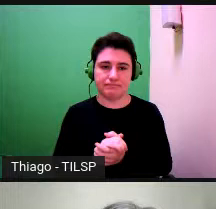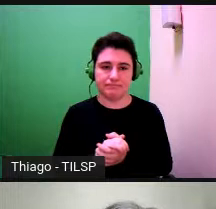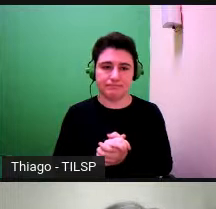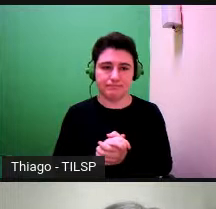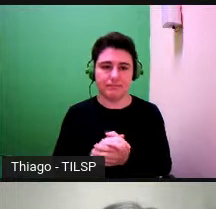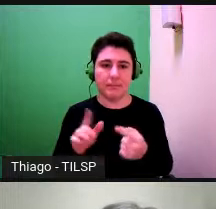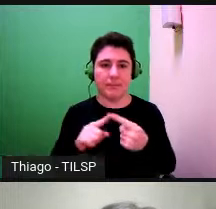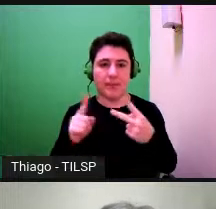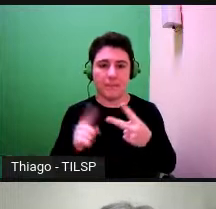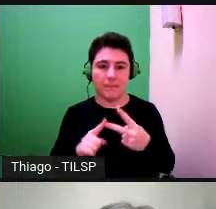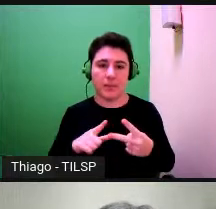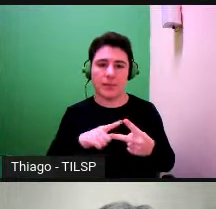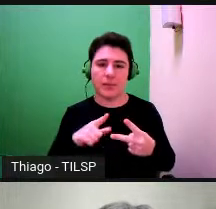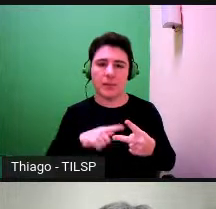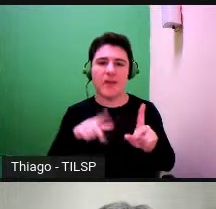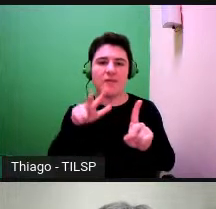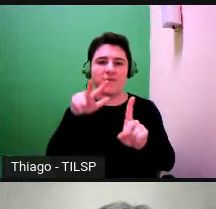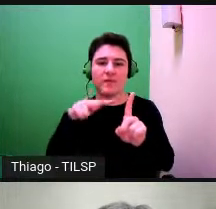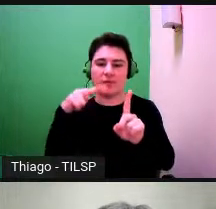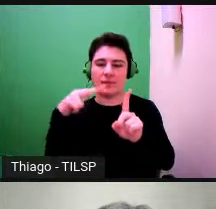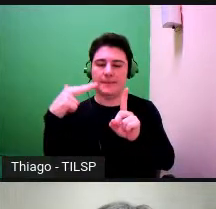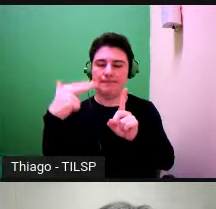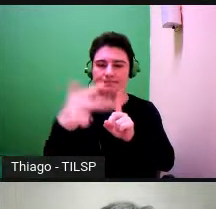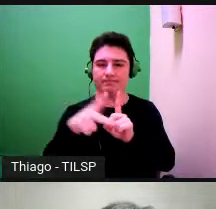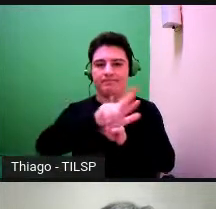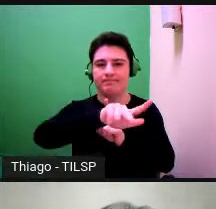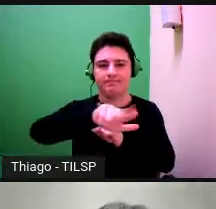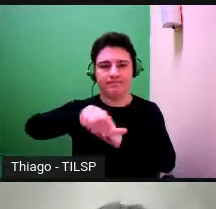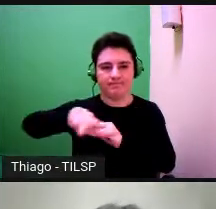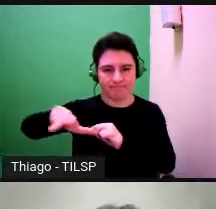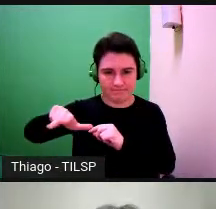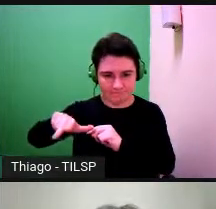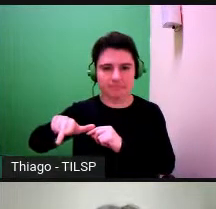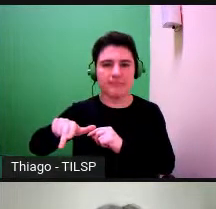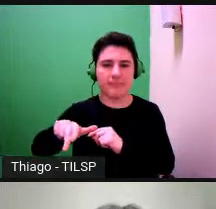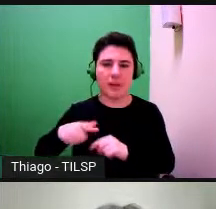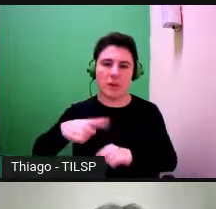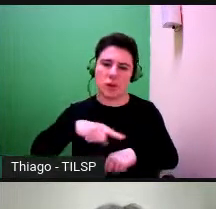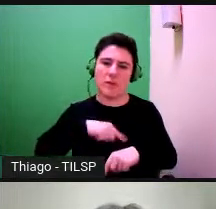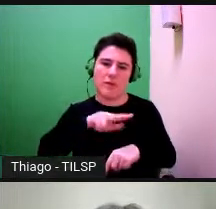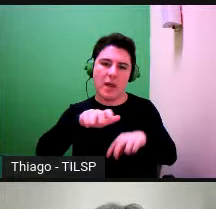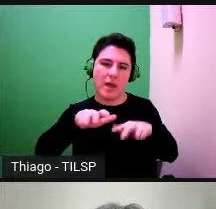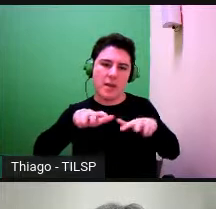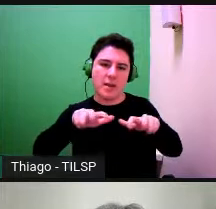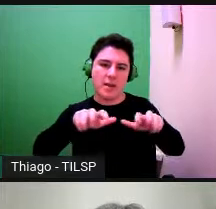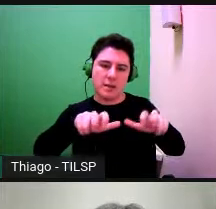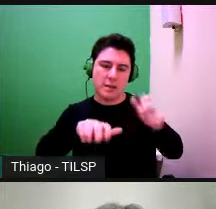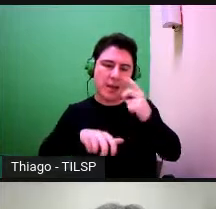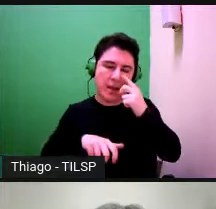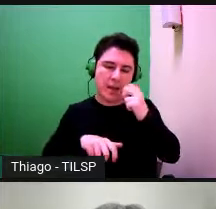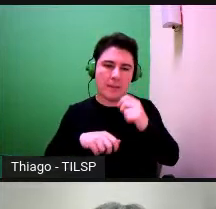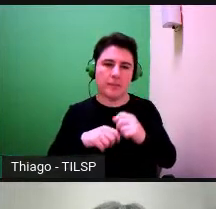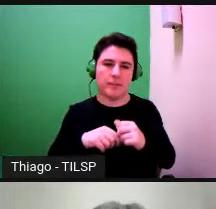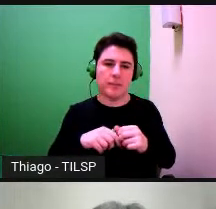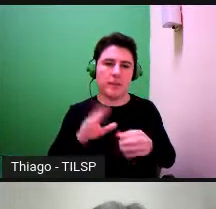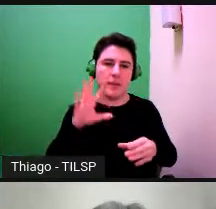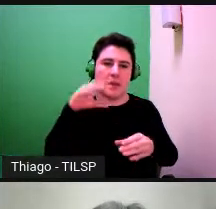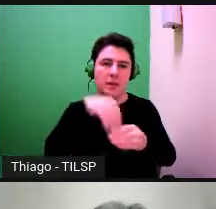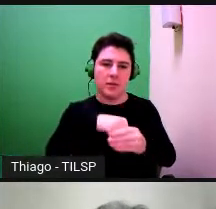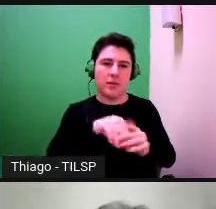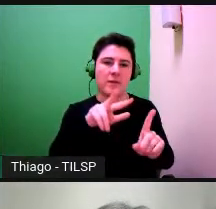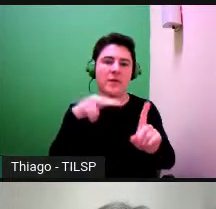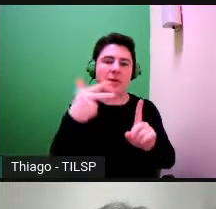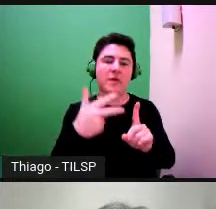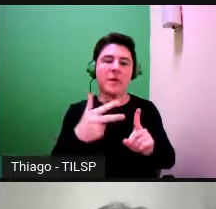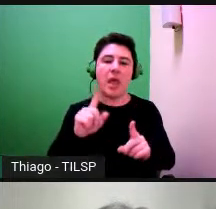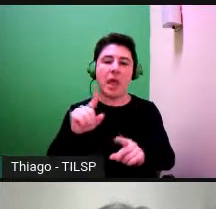das diferentes facetas ou unidades de análise a ter em conta, unidades de análise na perspectiva do fenómeno da